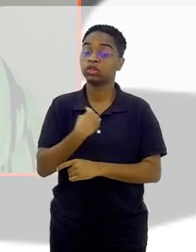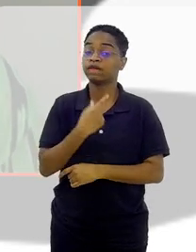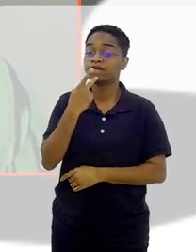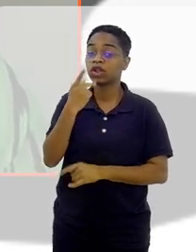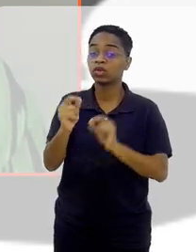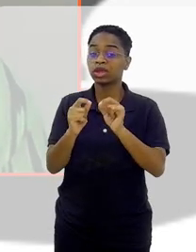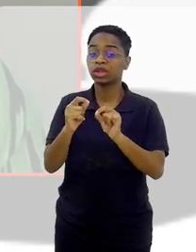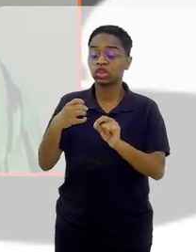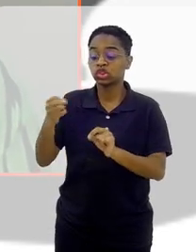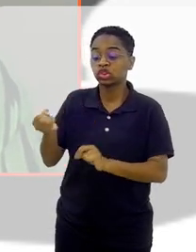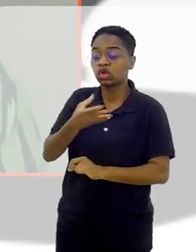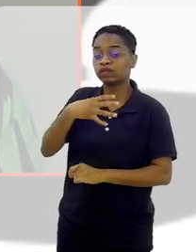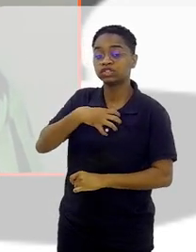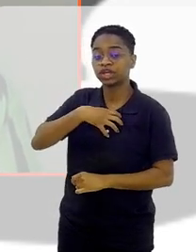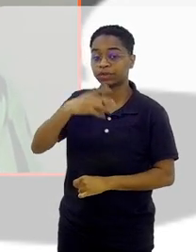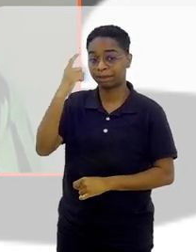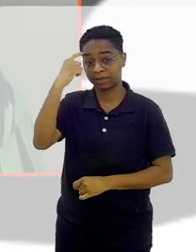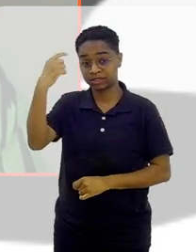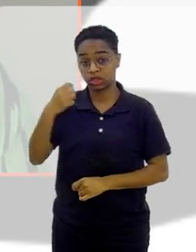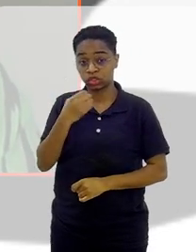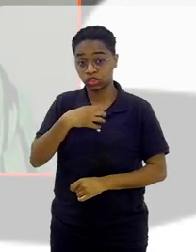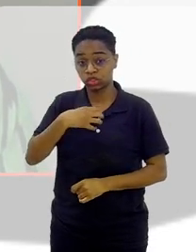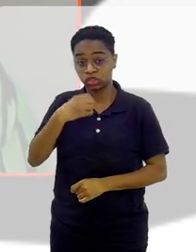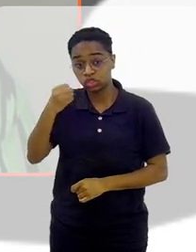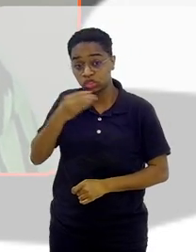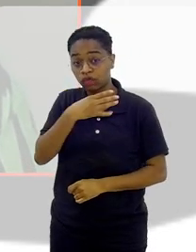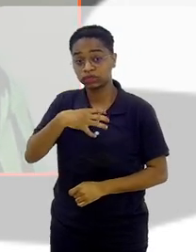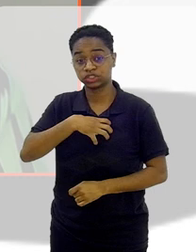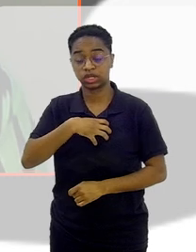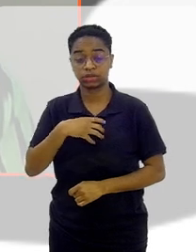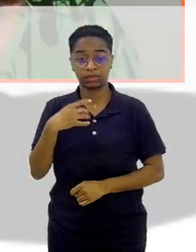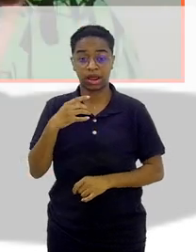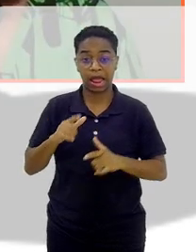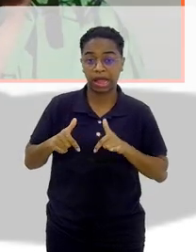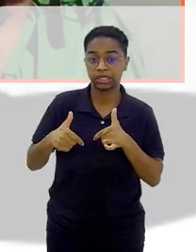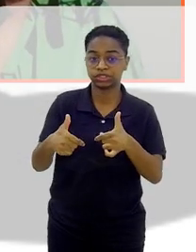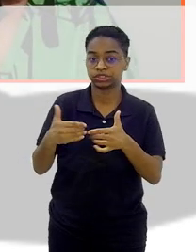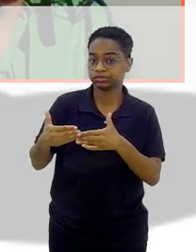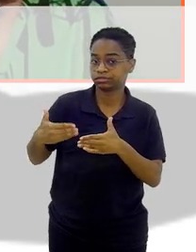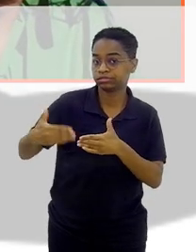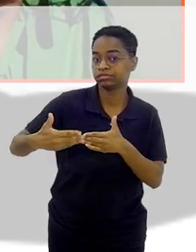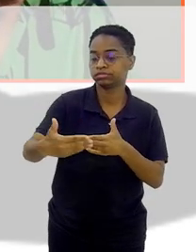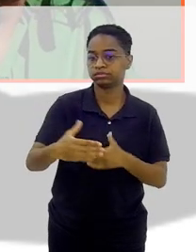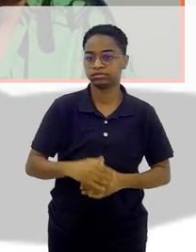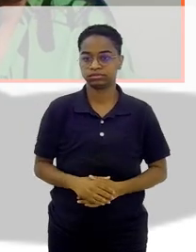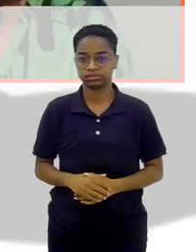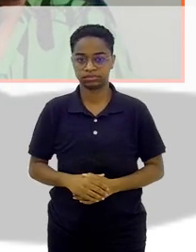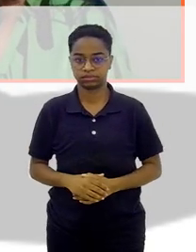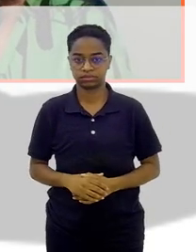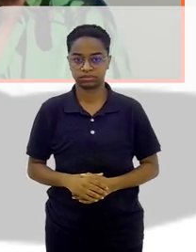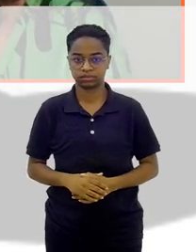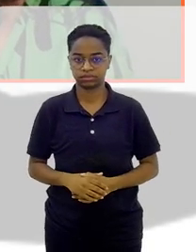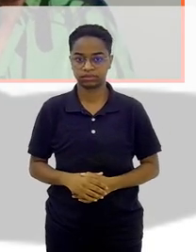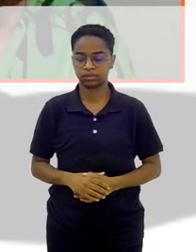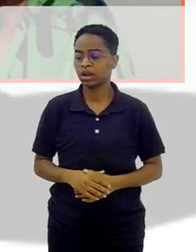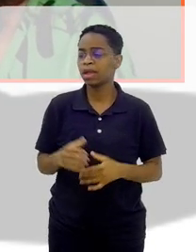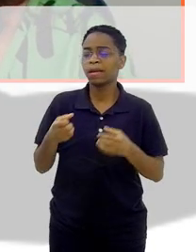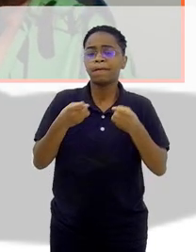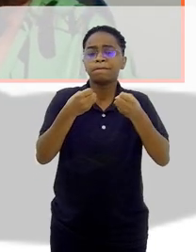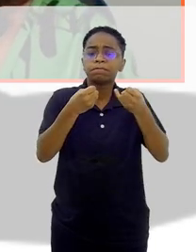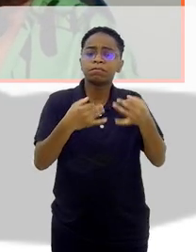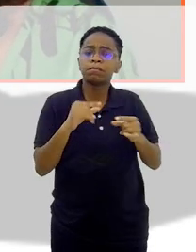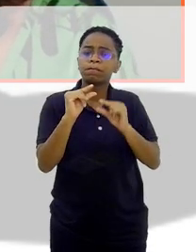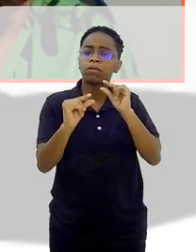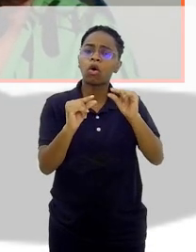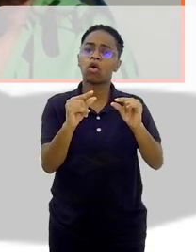nova forma de pensar, uma nova forma de agir, daqui para frente. Soninha, fala um pouco